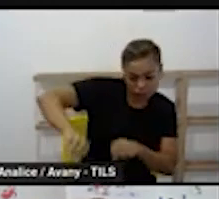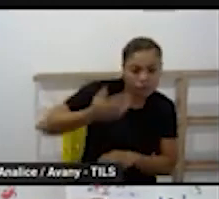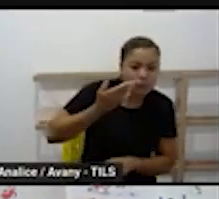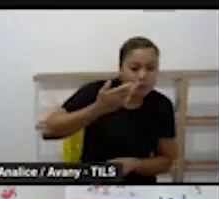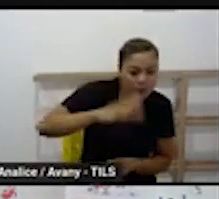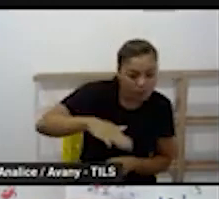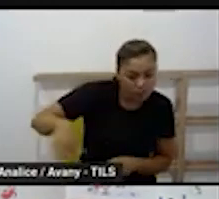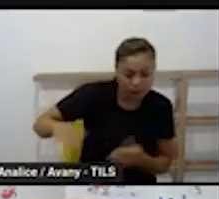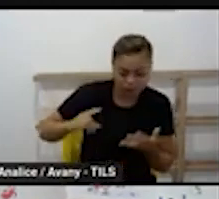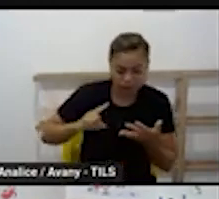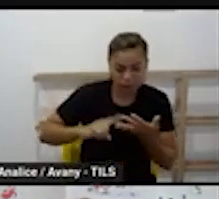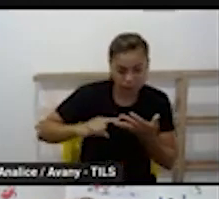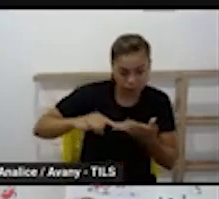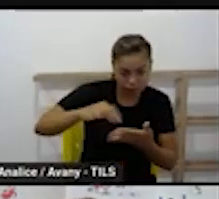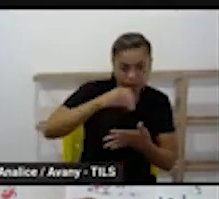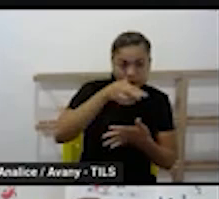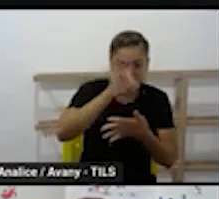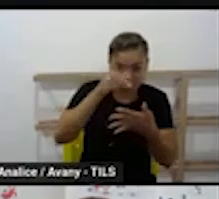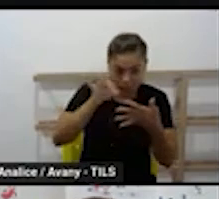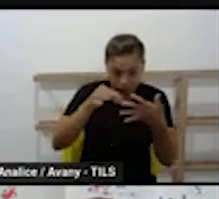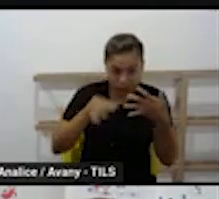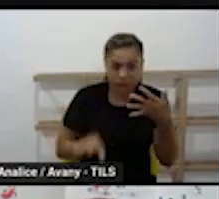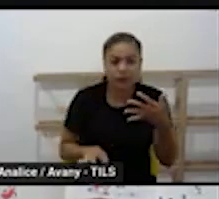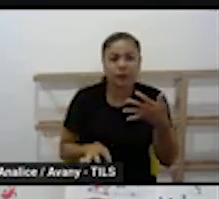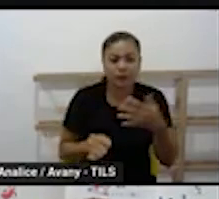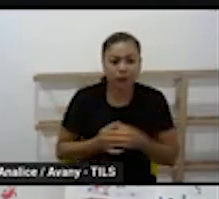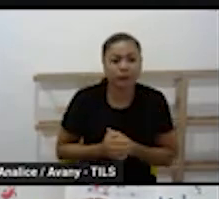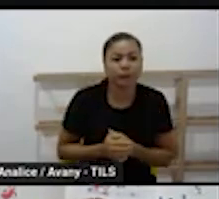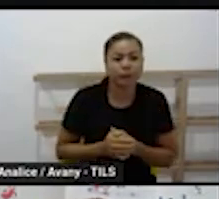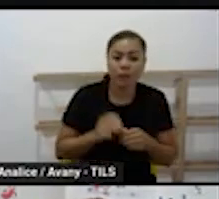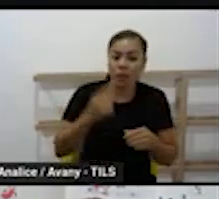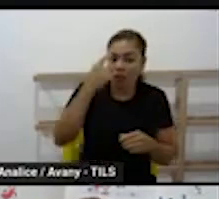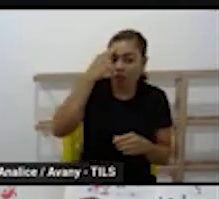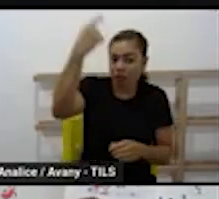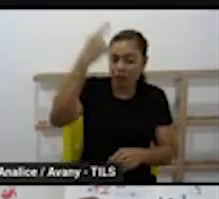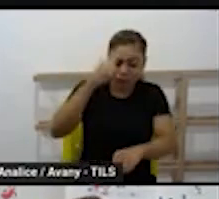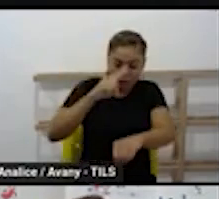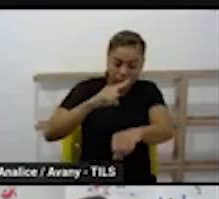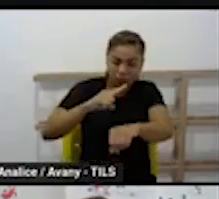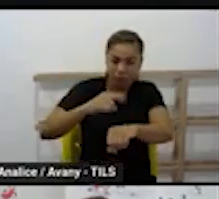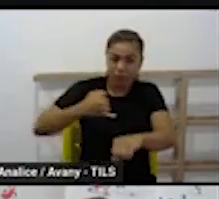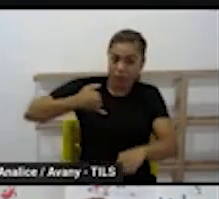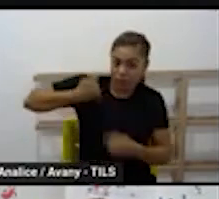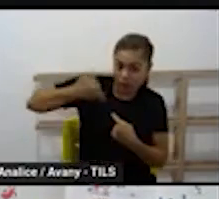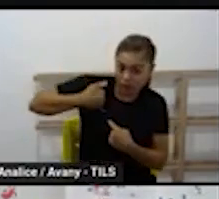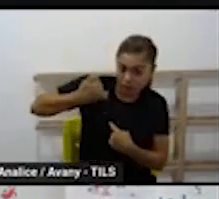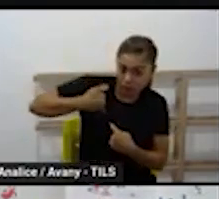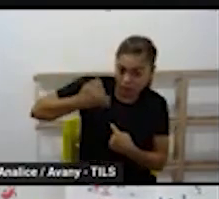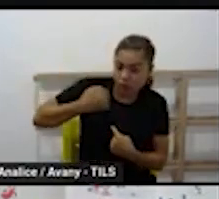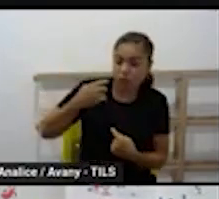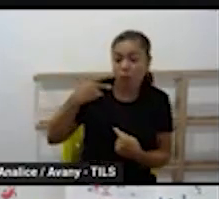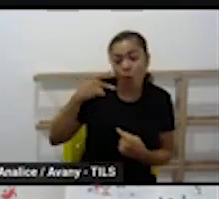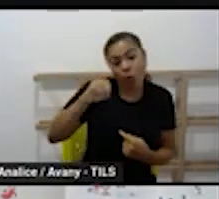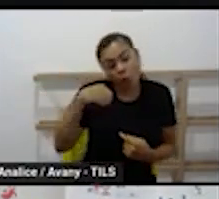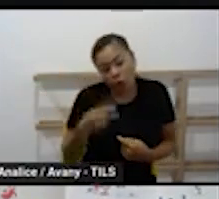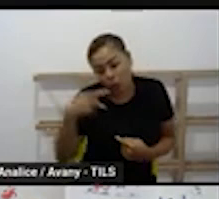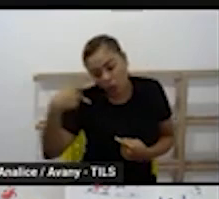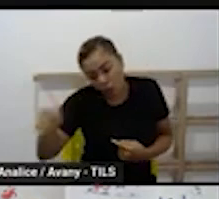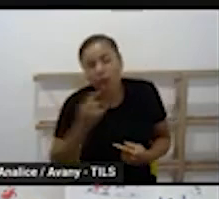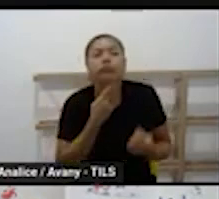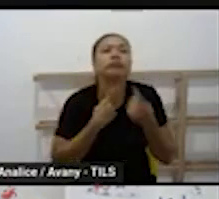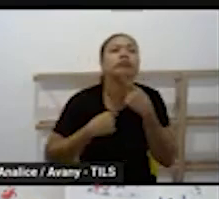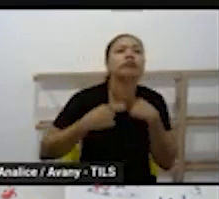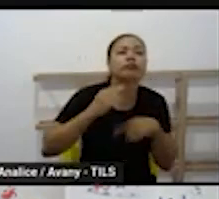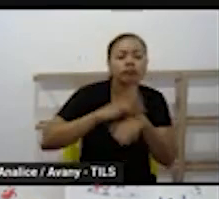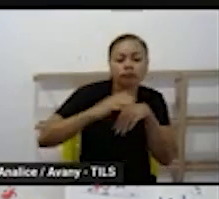campos de experiência, considerando a faixa etária, o ritmo, as preferências, as necessidades